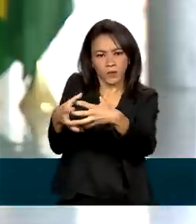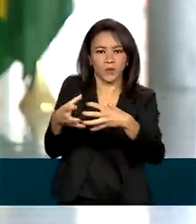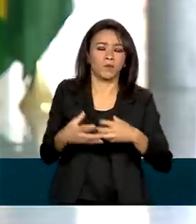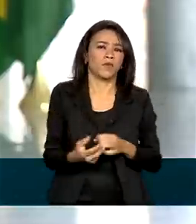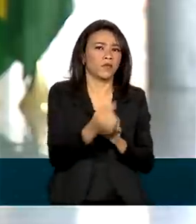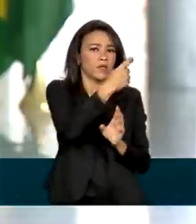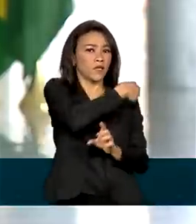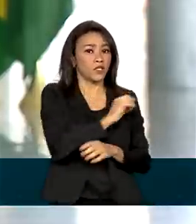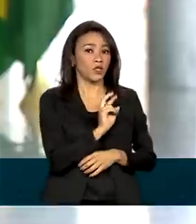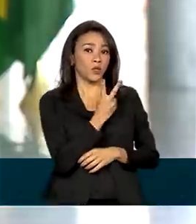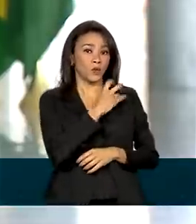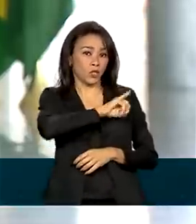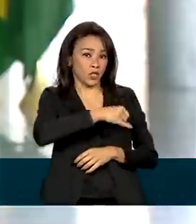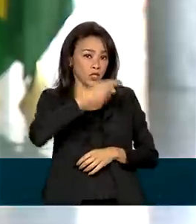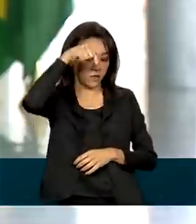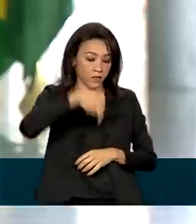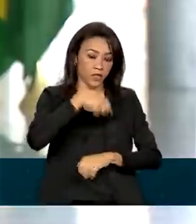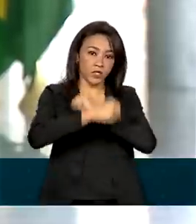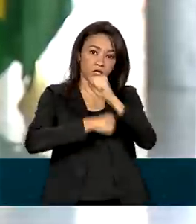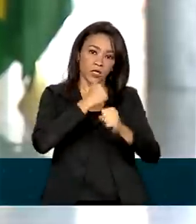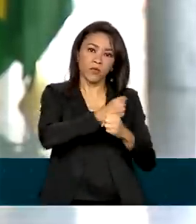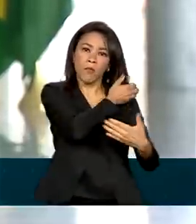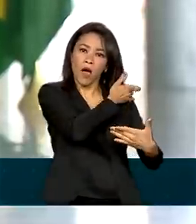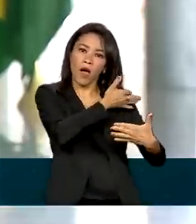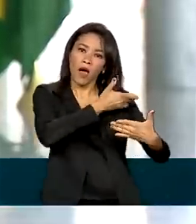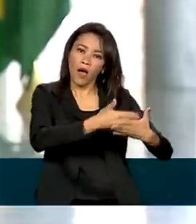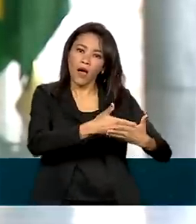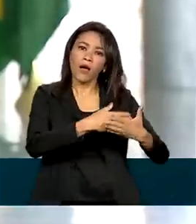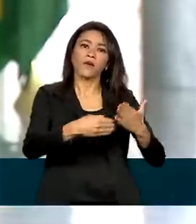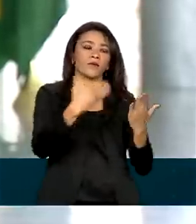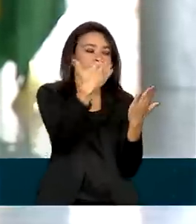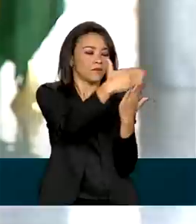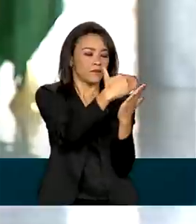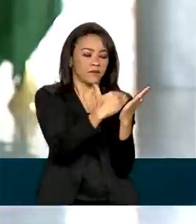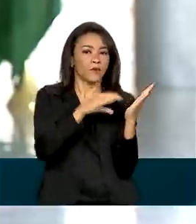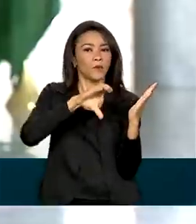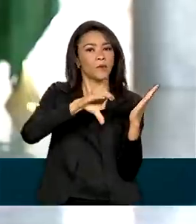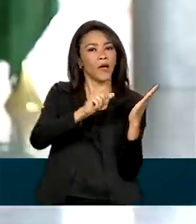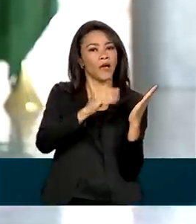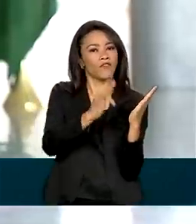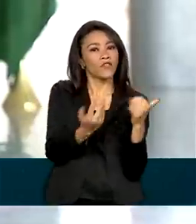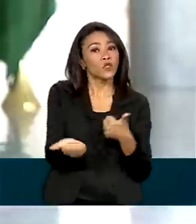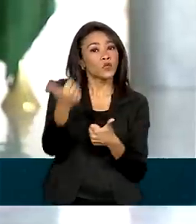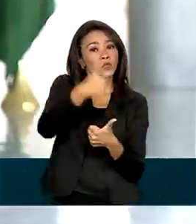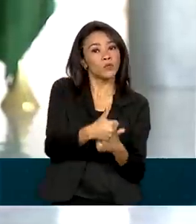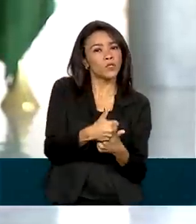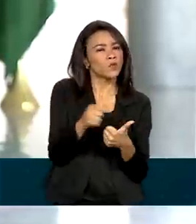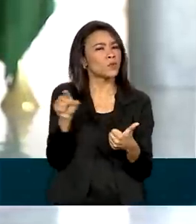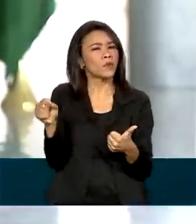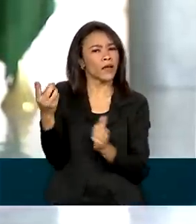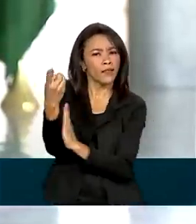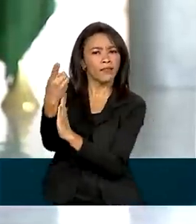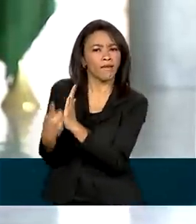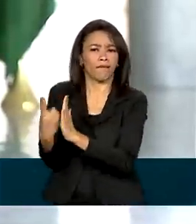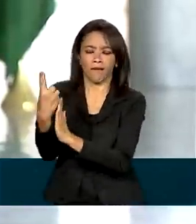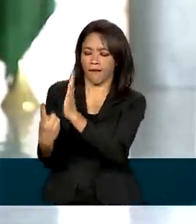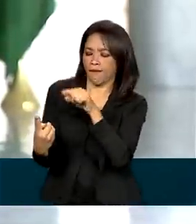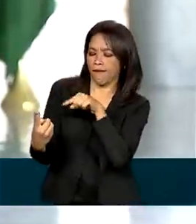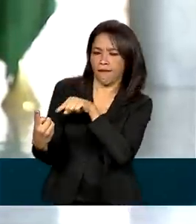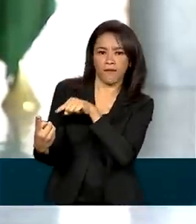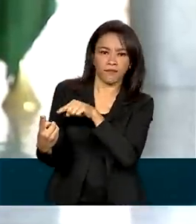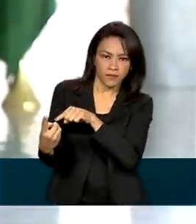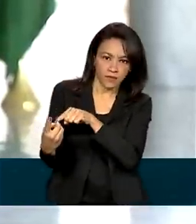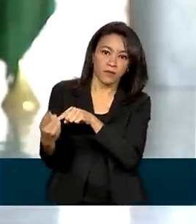2 de janeiro deste ano, o CAF vem progressivamente substituindo a declaração de aptidão ao DAP